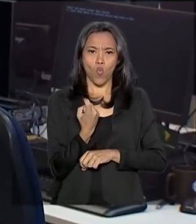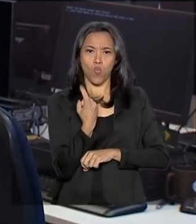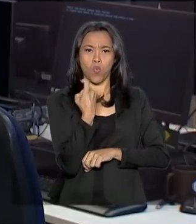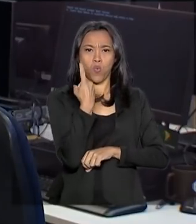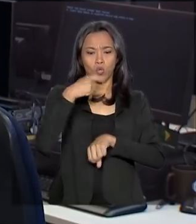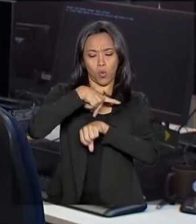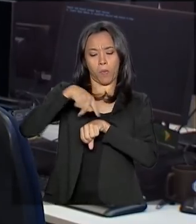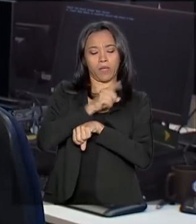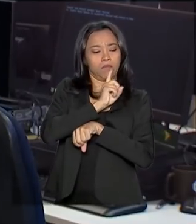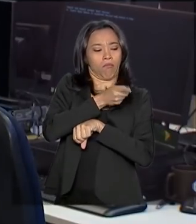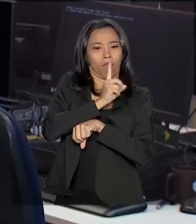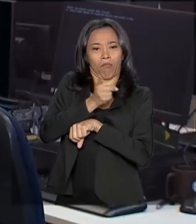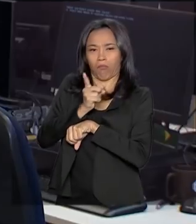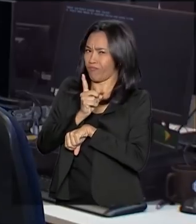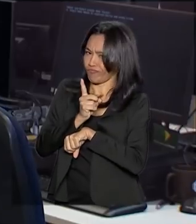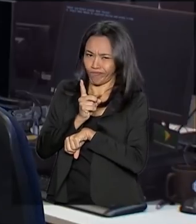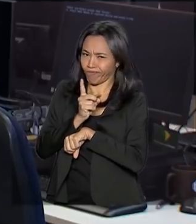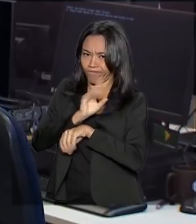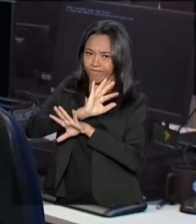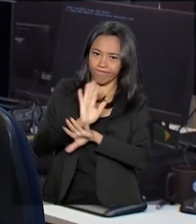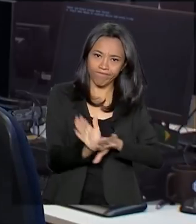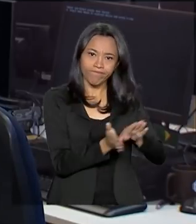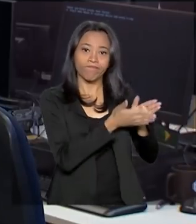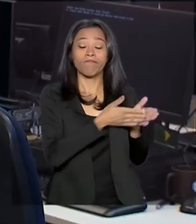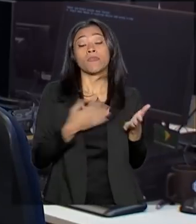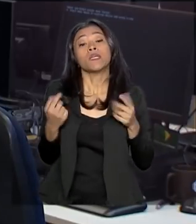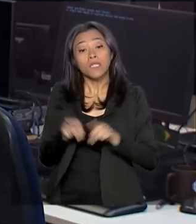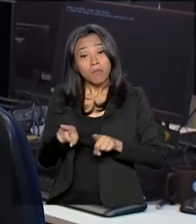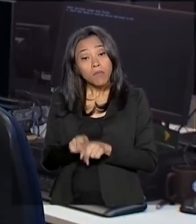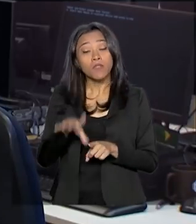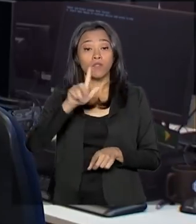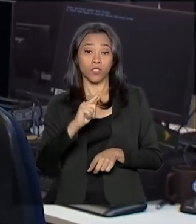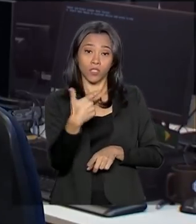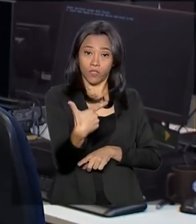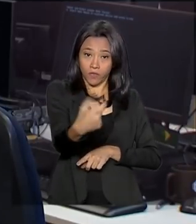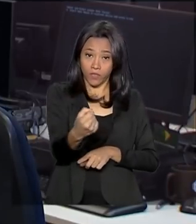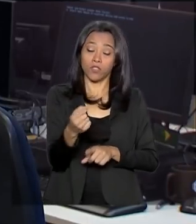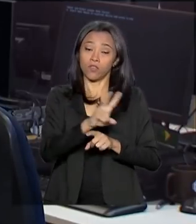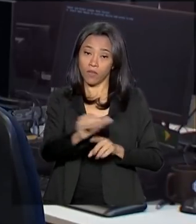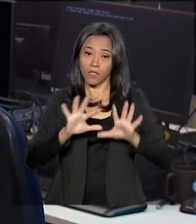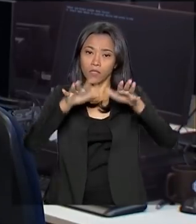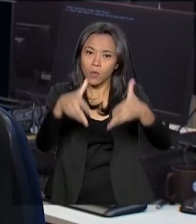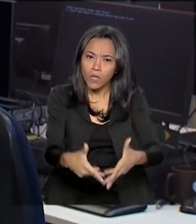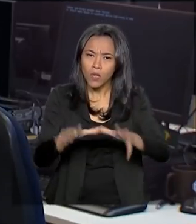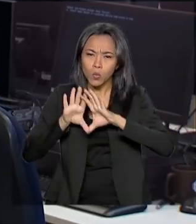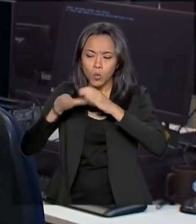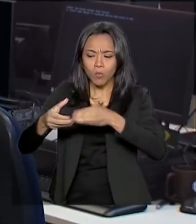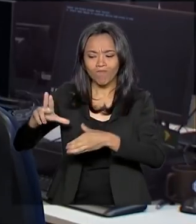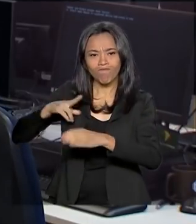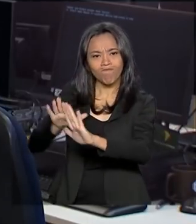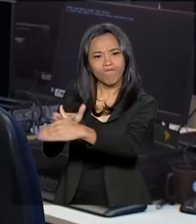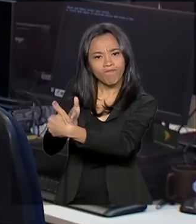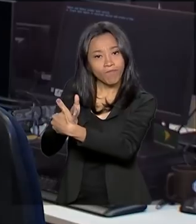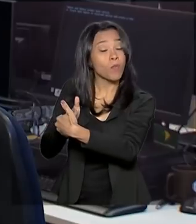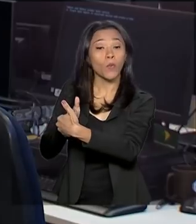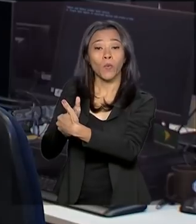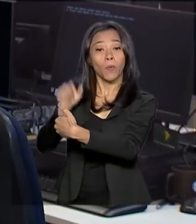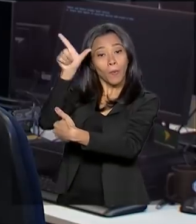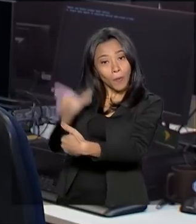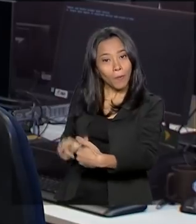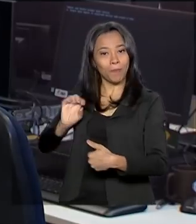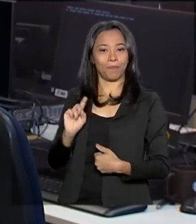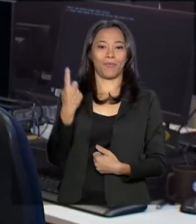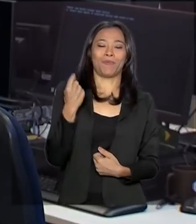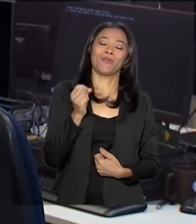o presidente diz que, além do G20, ele vai se encontrar durante o evento em reunião privada com o primeiro-ministro